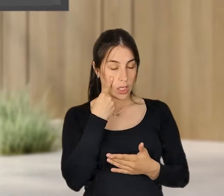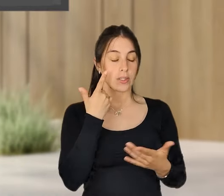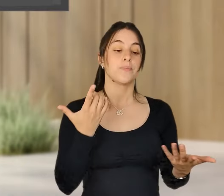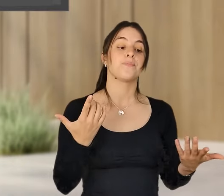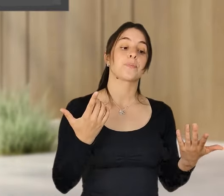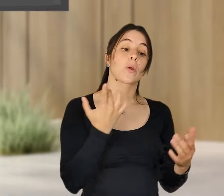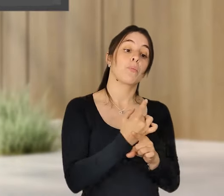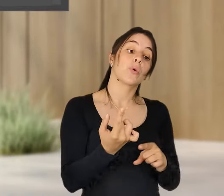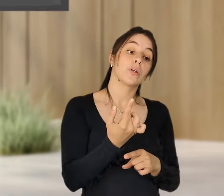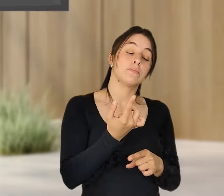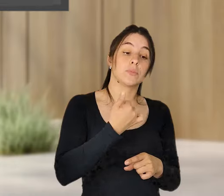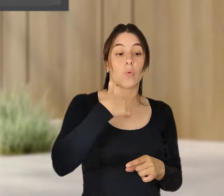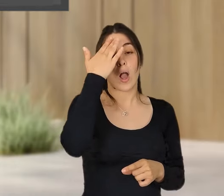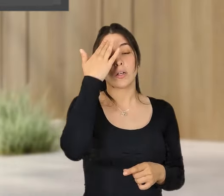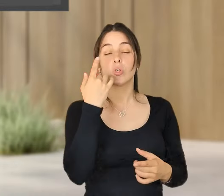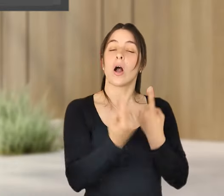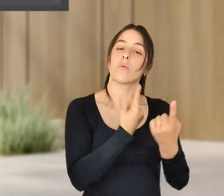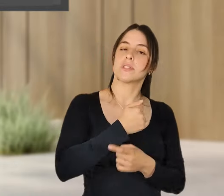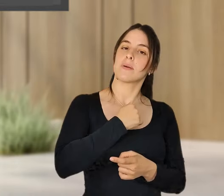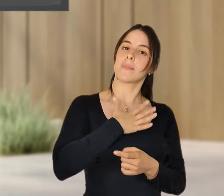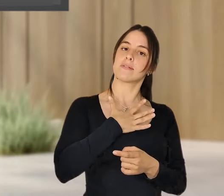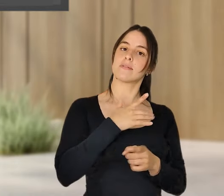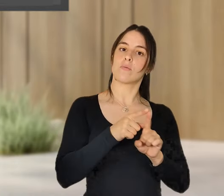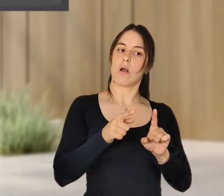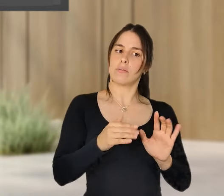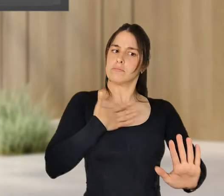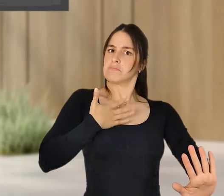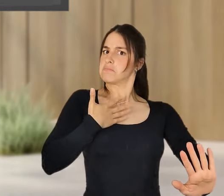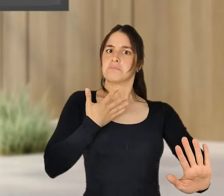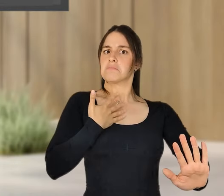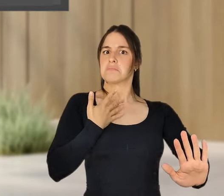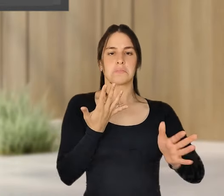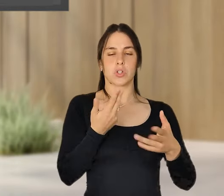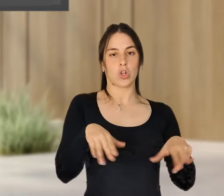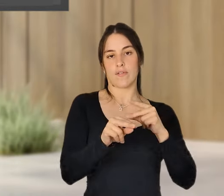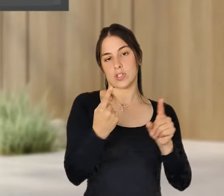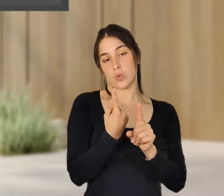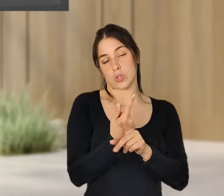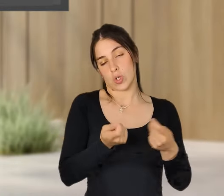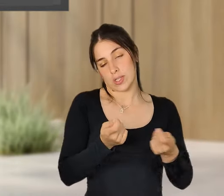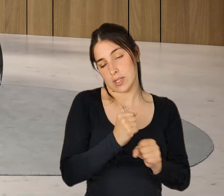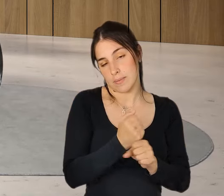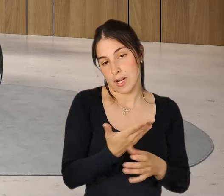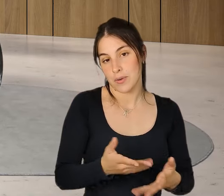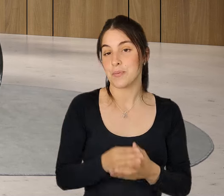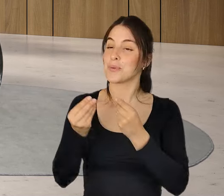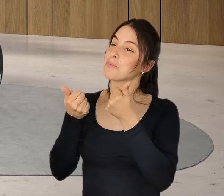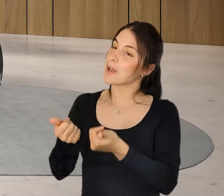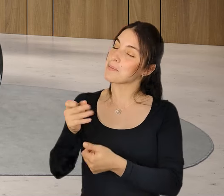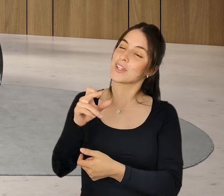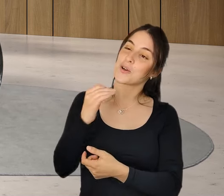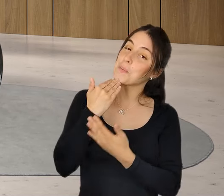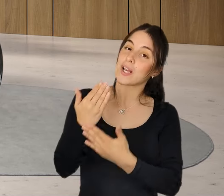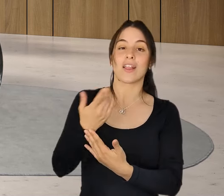e historicamente, há esta resistência a experimentar novas formas de organizar o trabalho. Muito bem, Pedro, muito